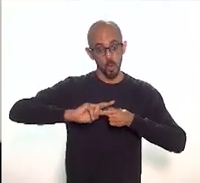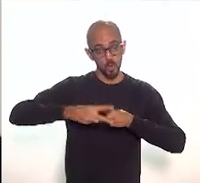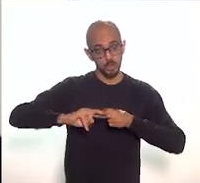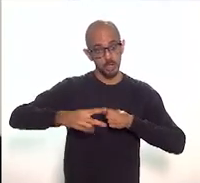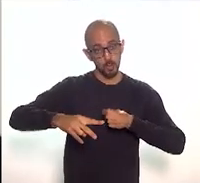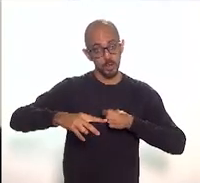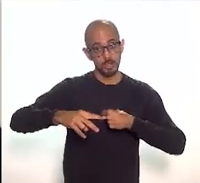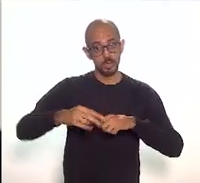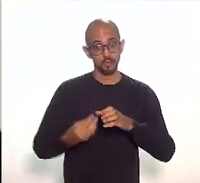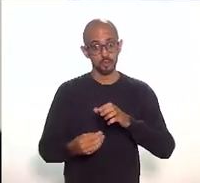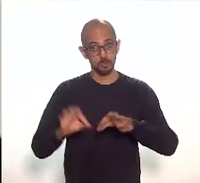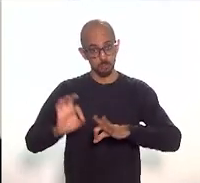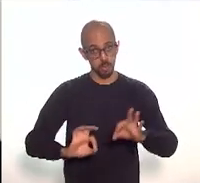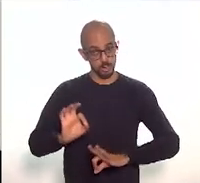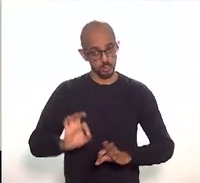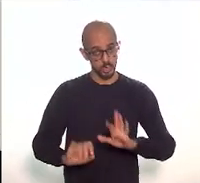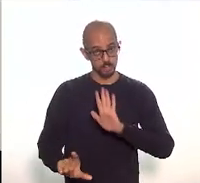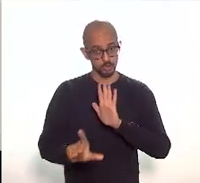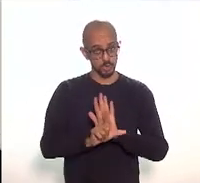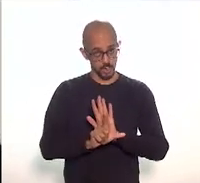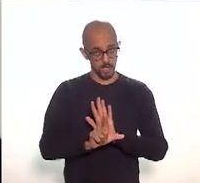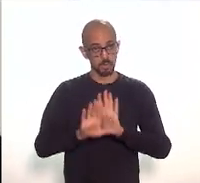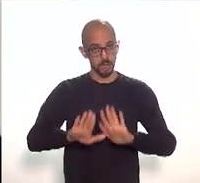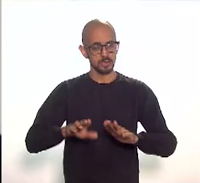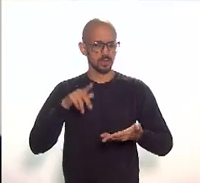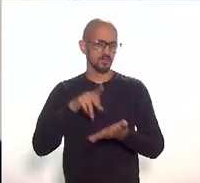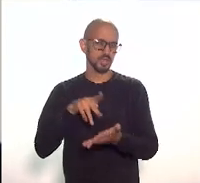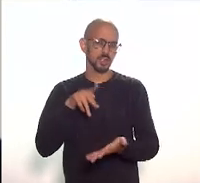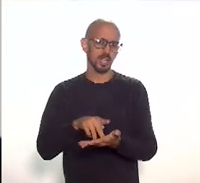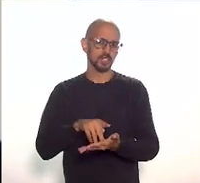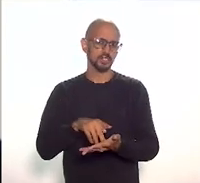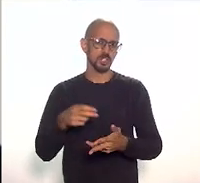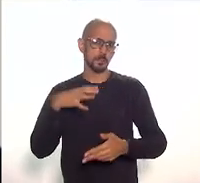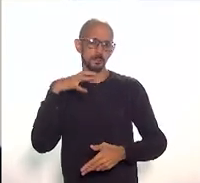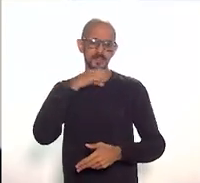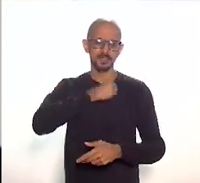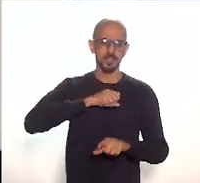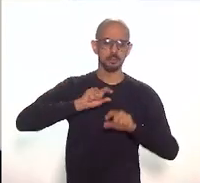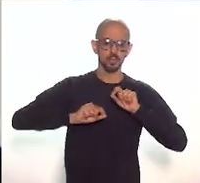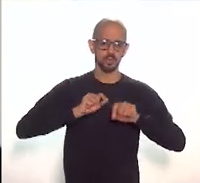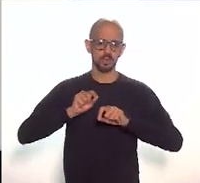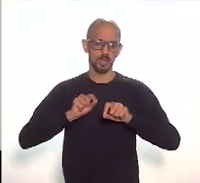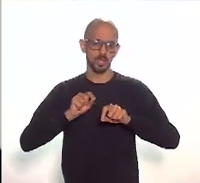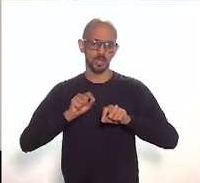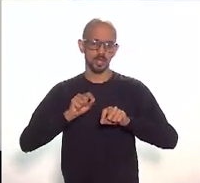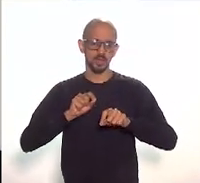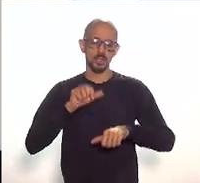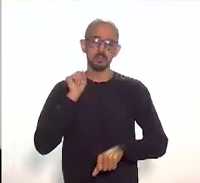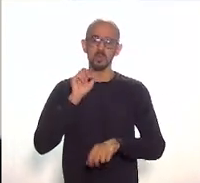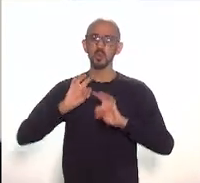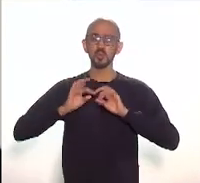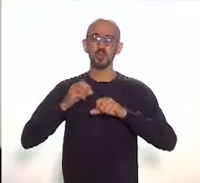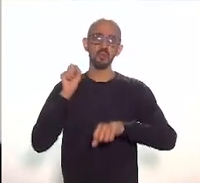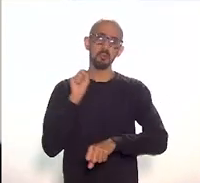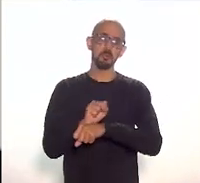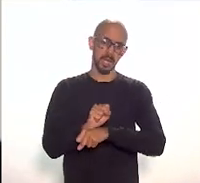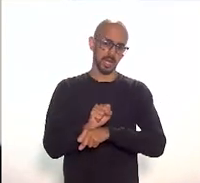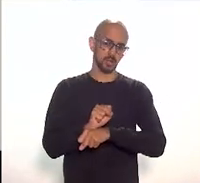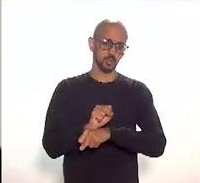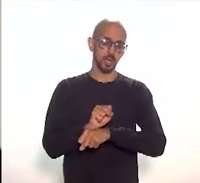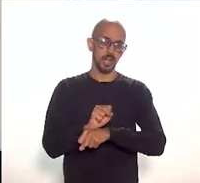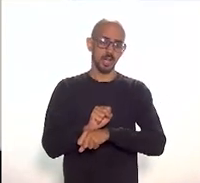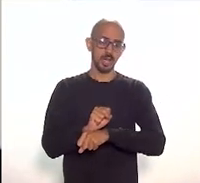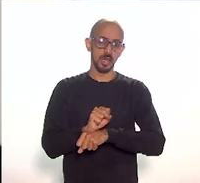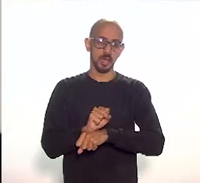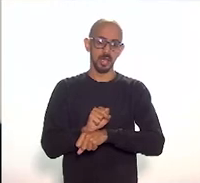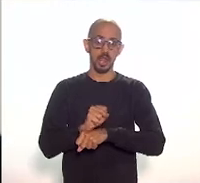de lei, mas que, na verdade, a gente vê que elas, na verdade, tiveram um determinado congelamento e talvez nessa